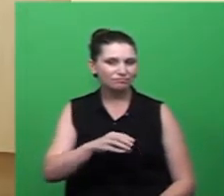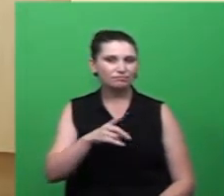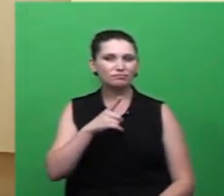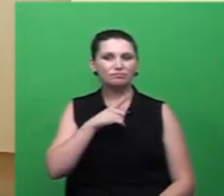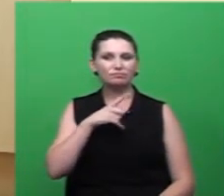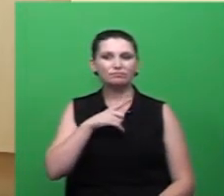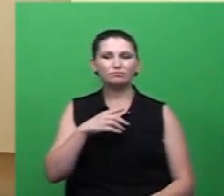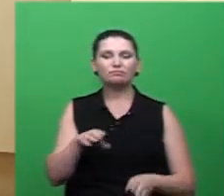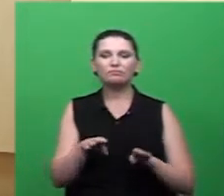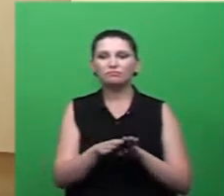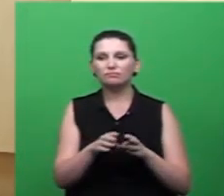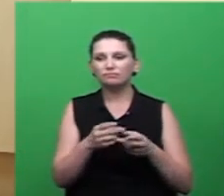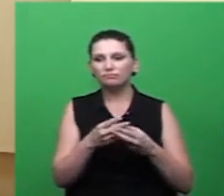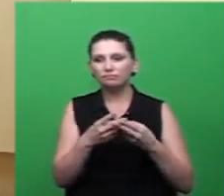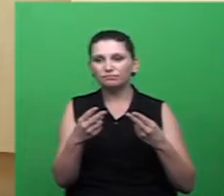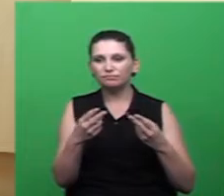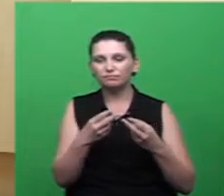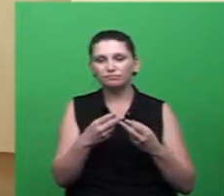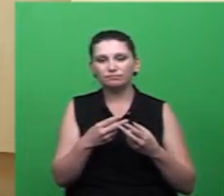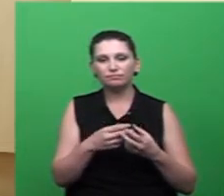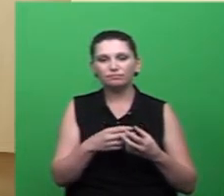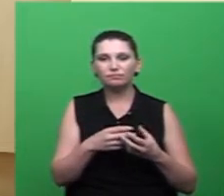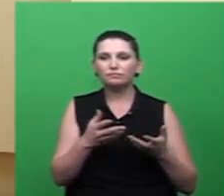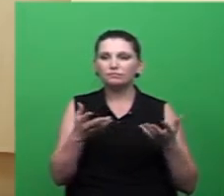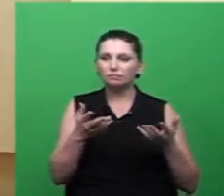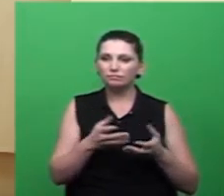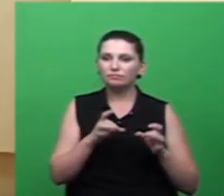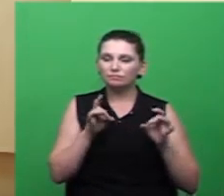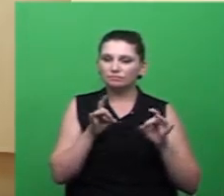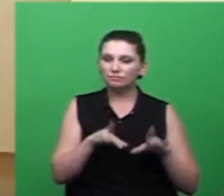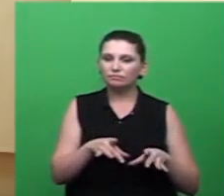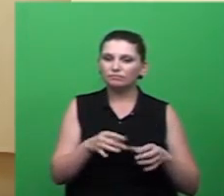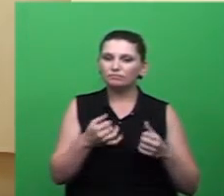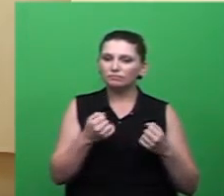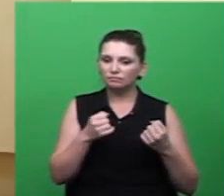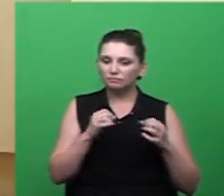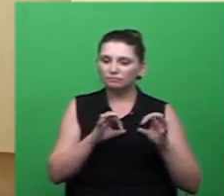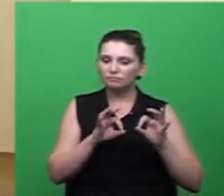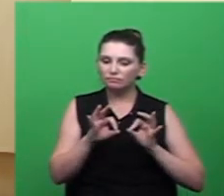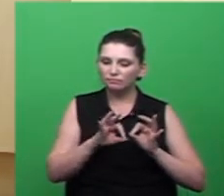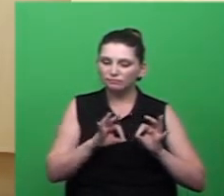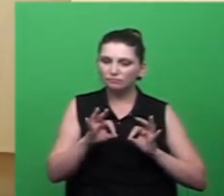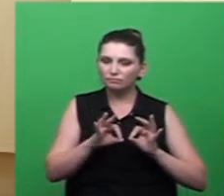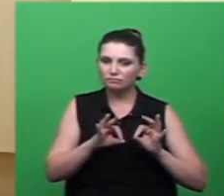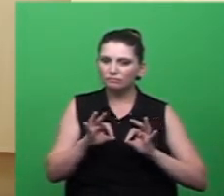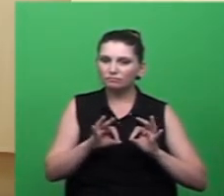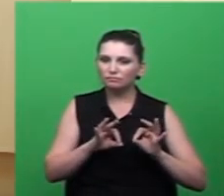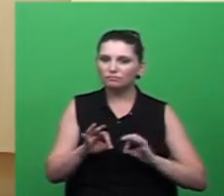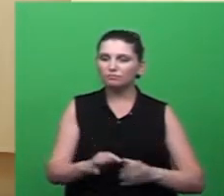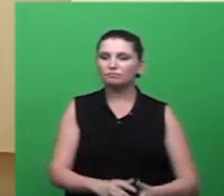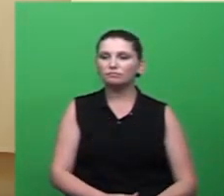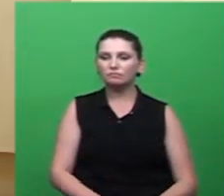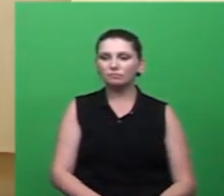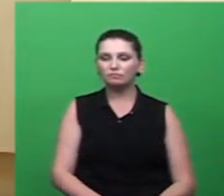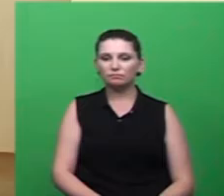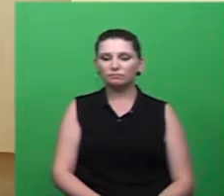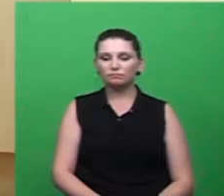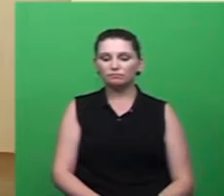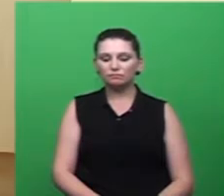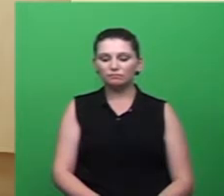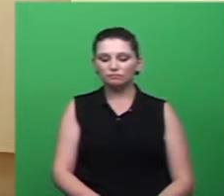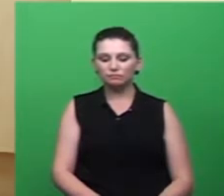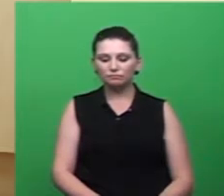foram deixados de receber naqueles dias que eu estava lá porque o volume era muito grande foram dispensados 40